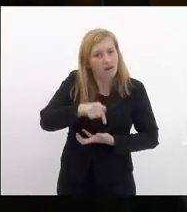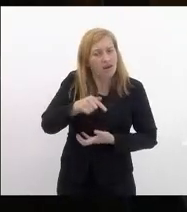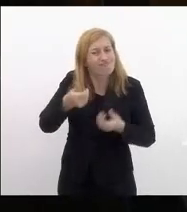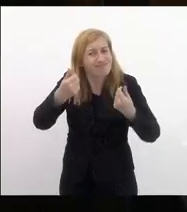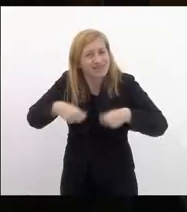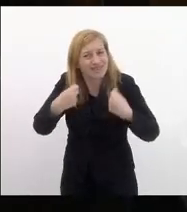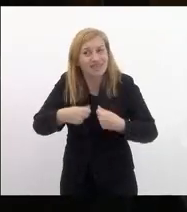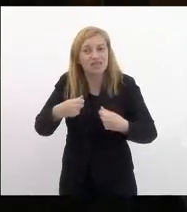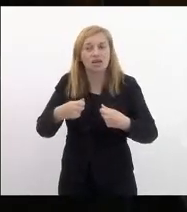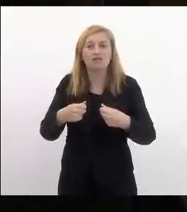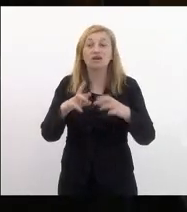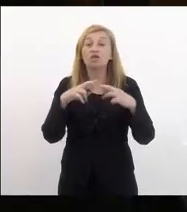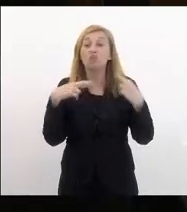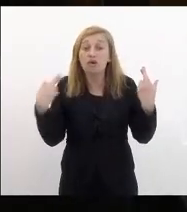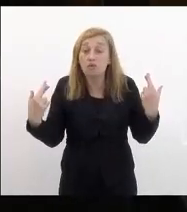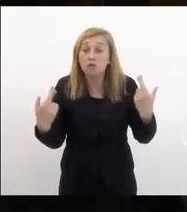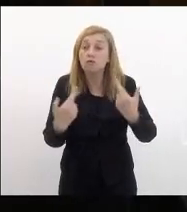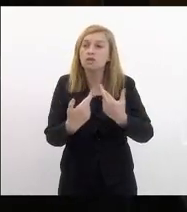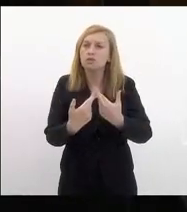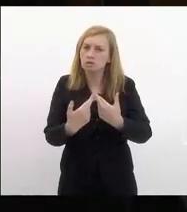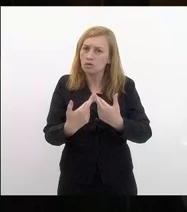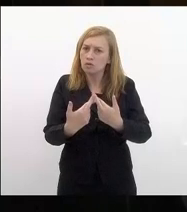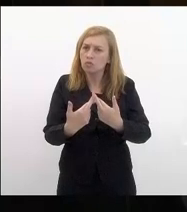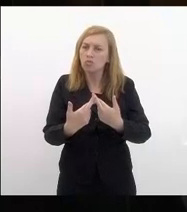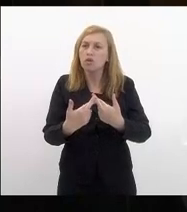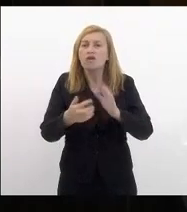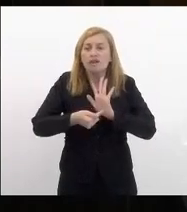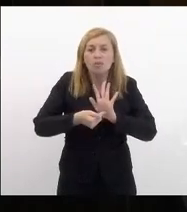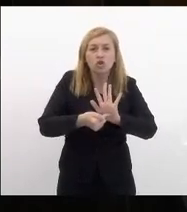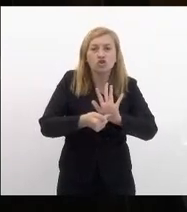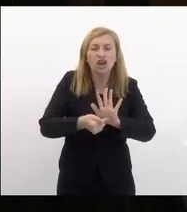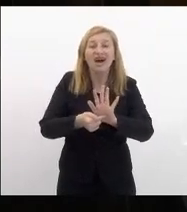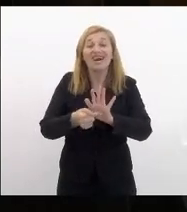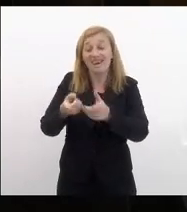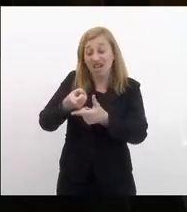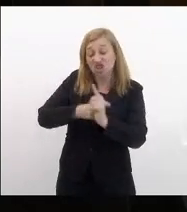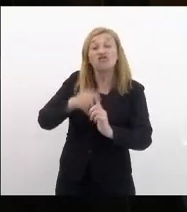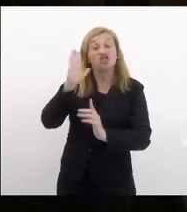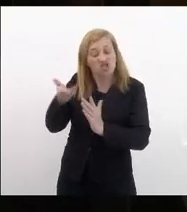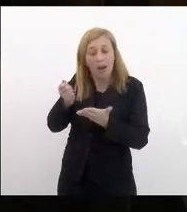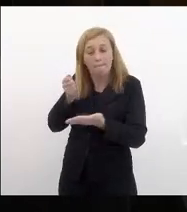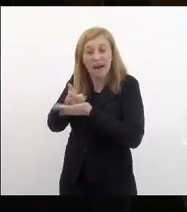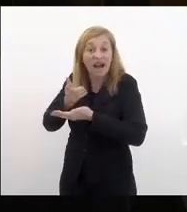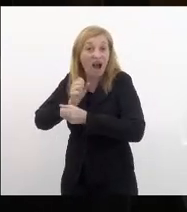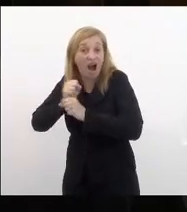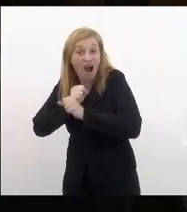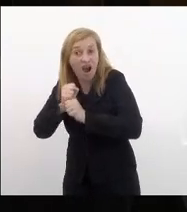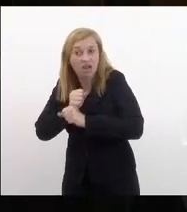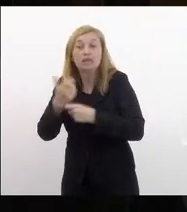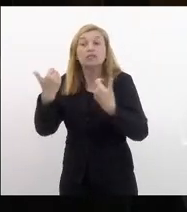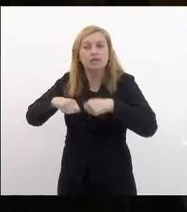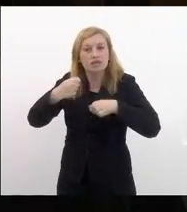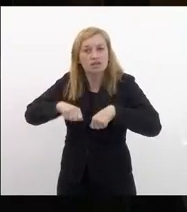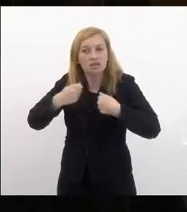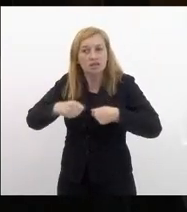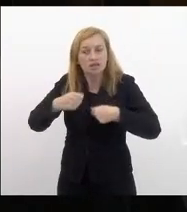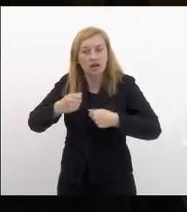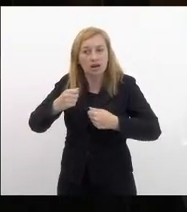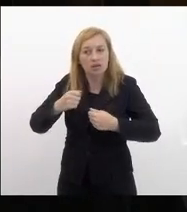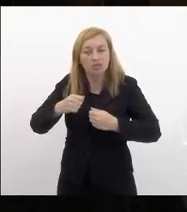necessidade de fazer uma auditoria essa auditoria vai mostrar que essa dívida já está paga há muito tempo e a gente tem que recuperar